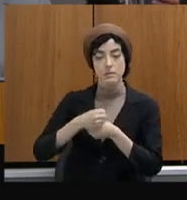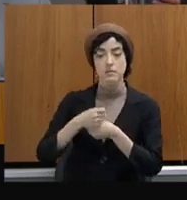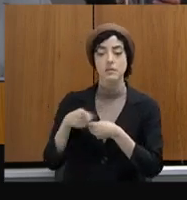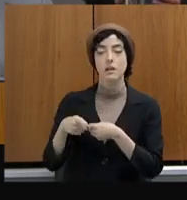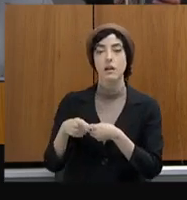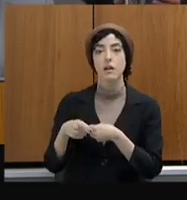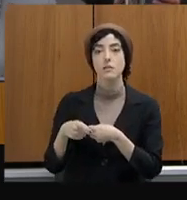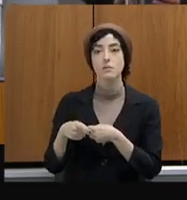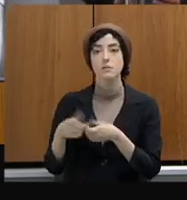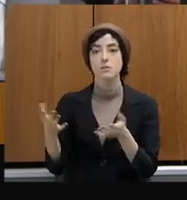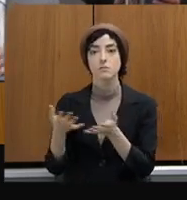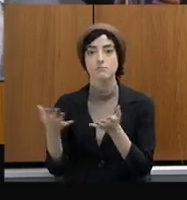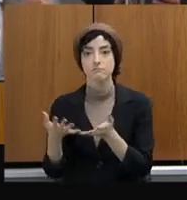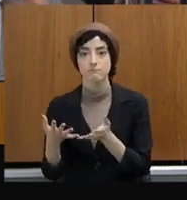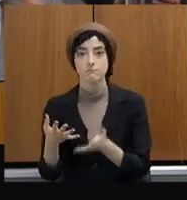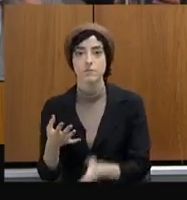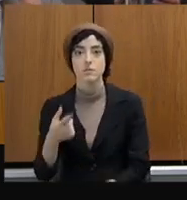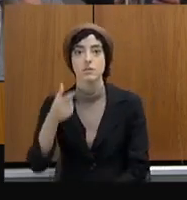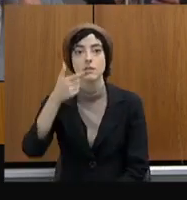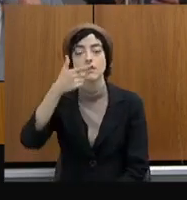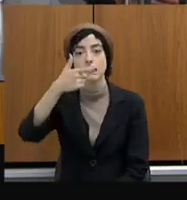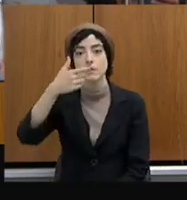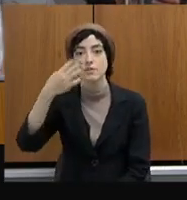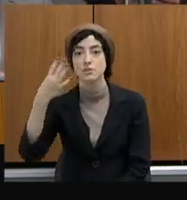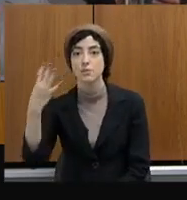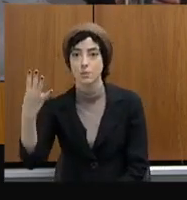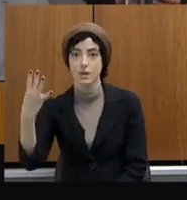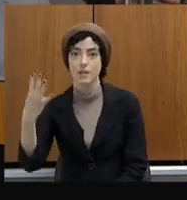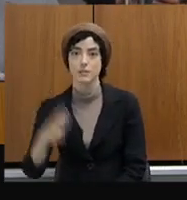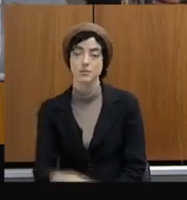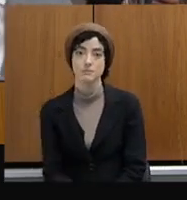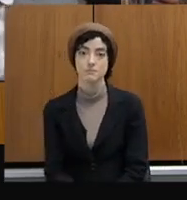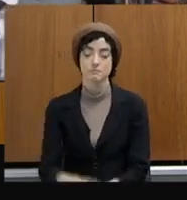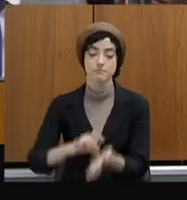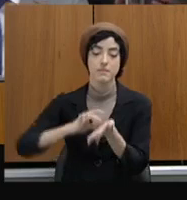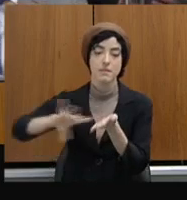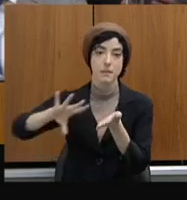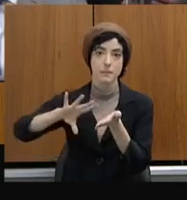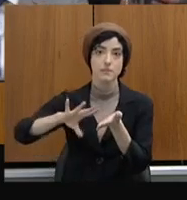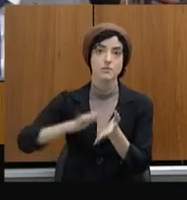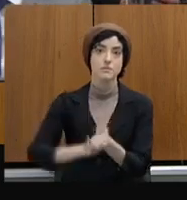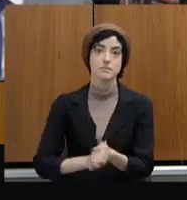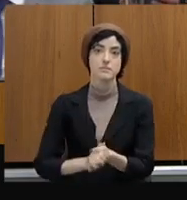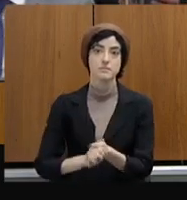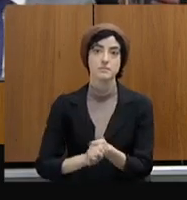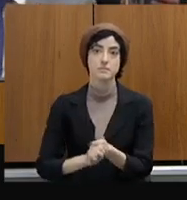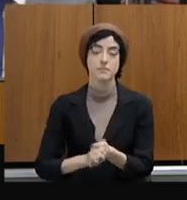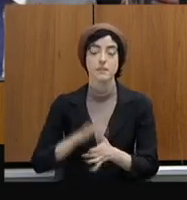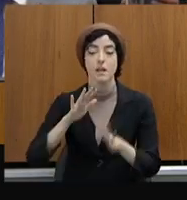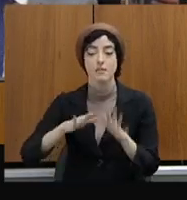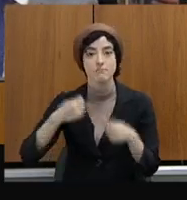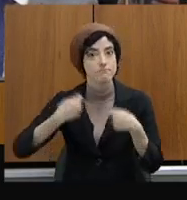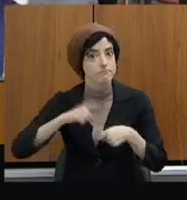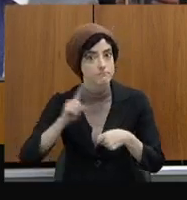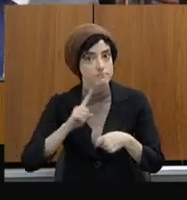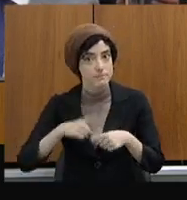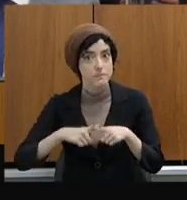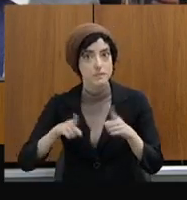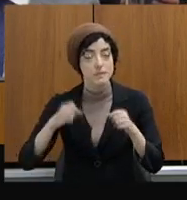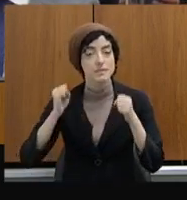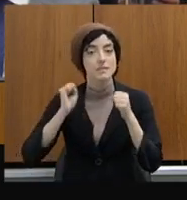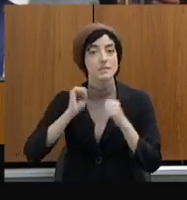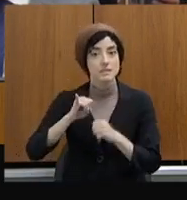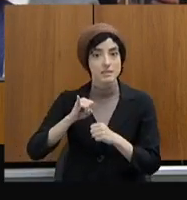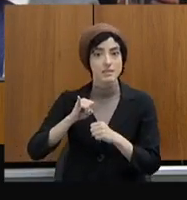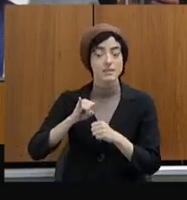Ele não quer demitir ninguém quando não é o caso de demitir, mas quando é o caso que seja cumprida a legislação. Então, tivemos, nesse